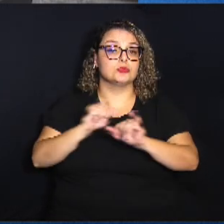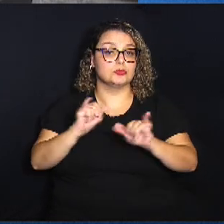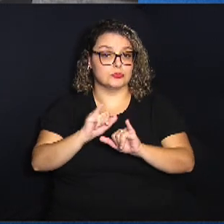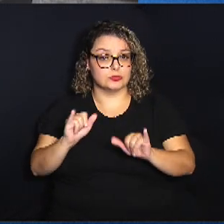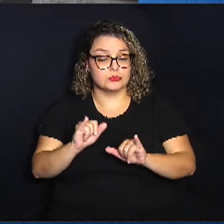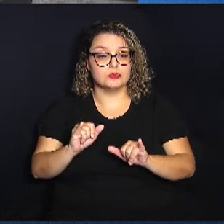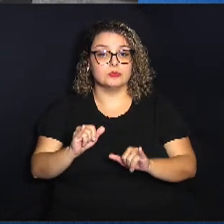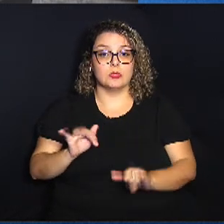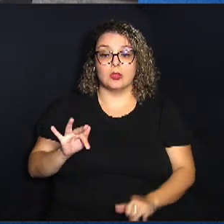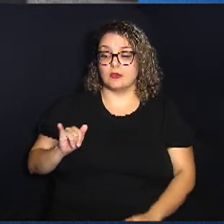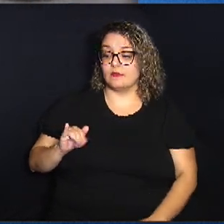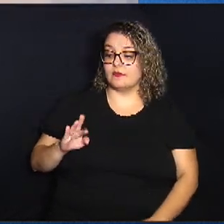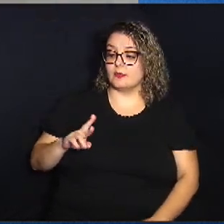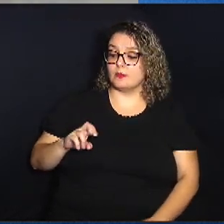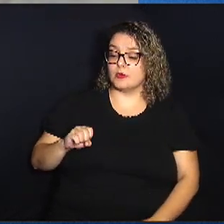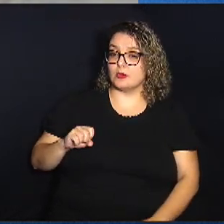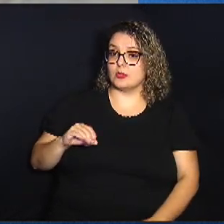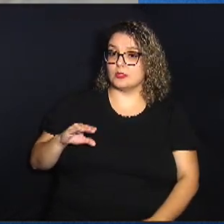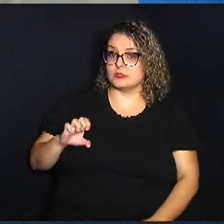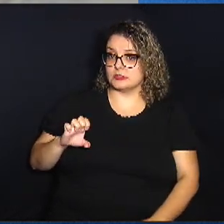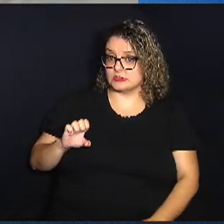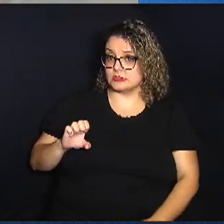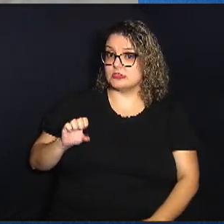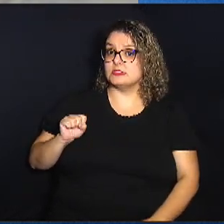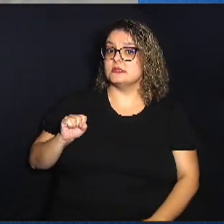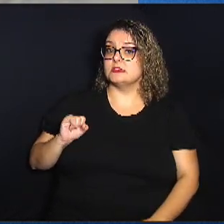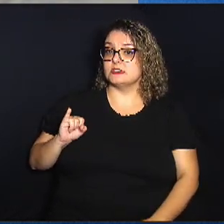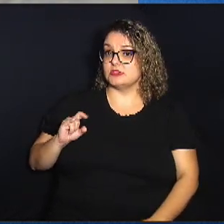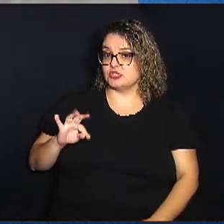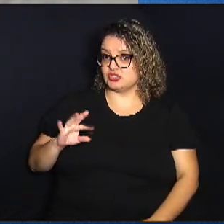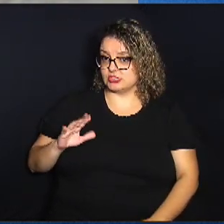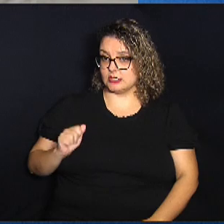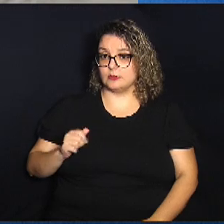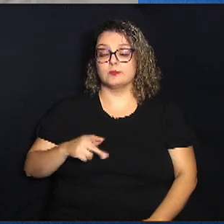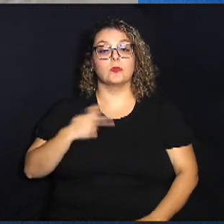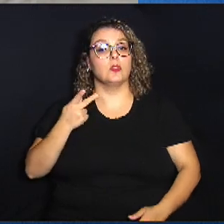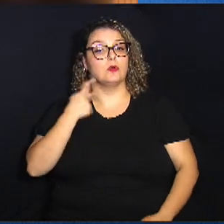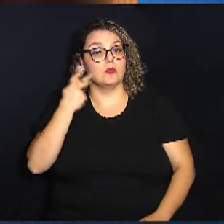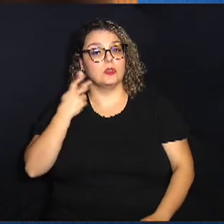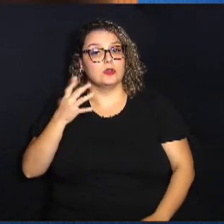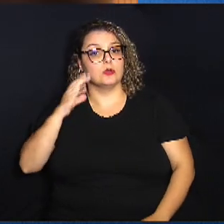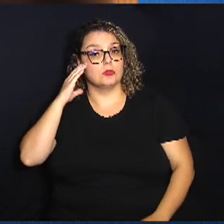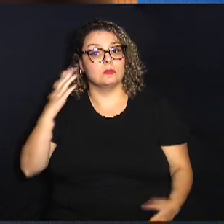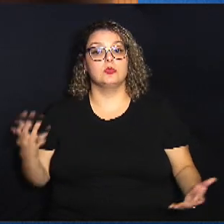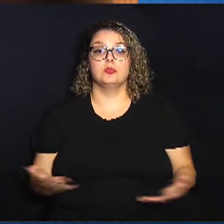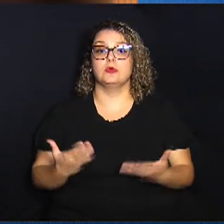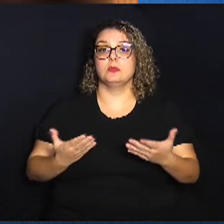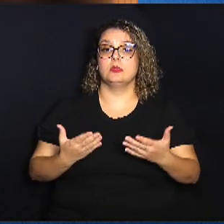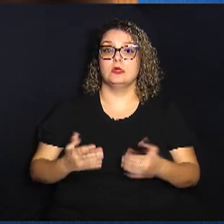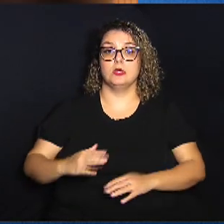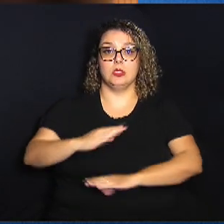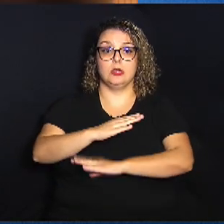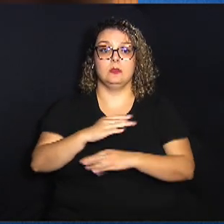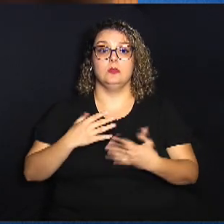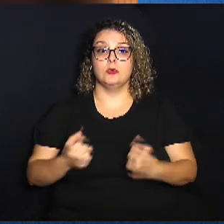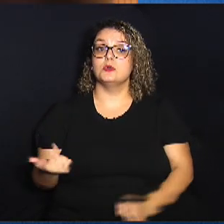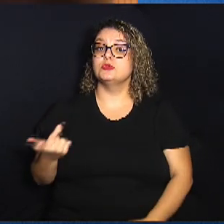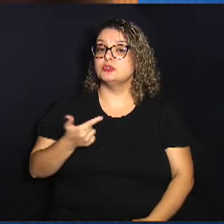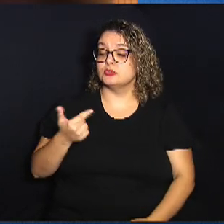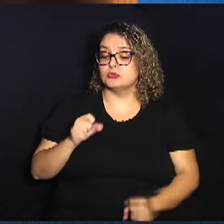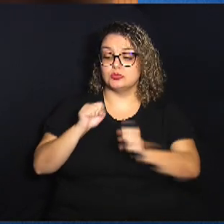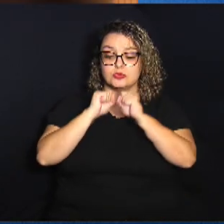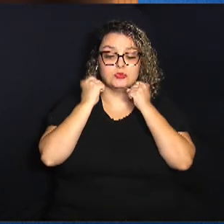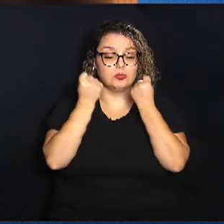da Fibrose Cística. Por iniciativa do vereador Luiz Cirilo, Câmara cedia segundo o seminário